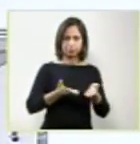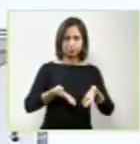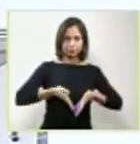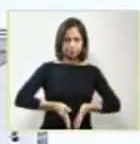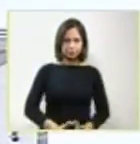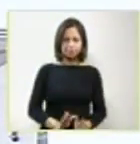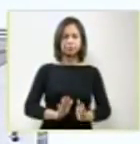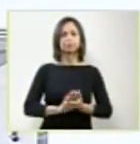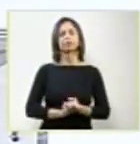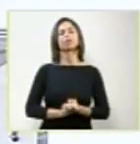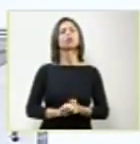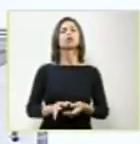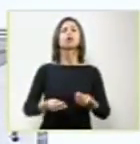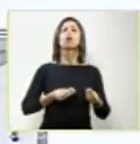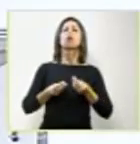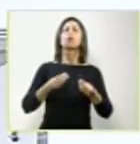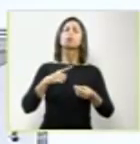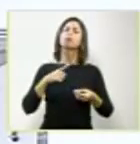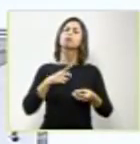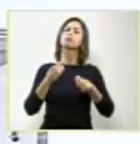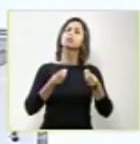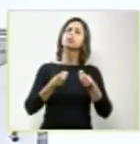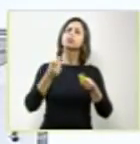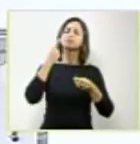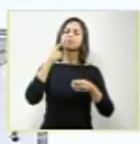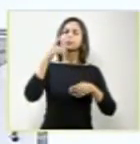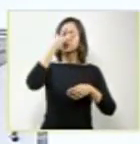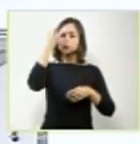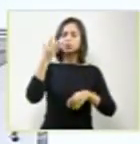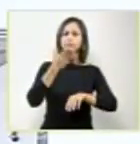norteiam o exercício da medicina.